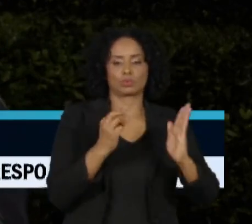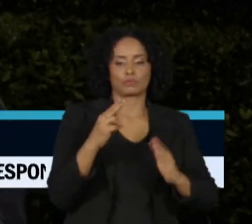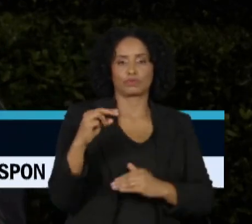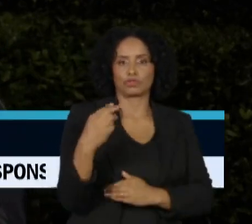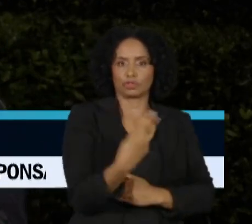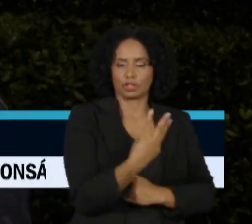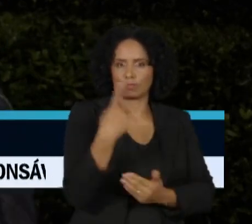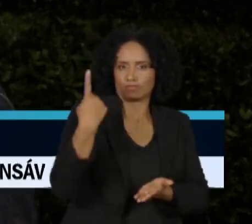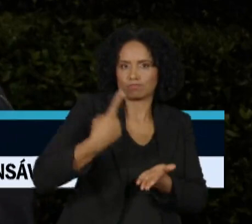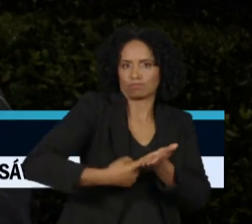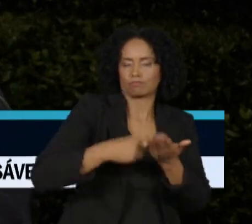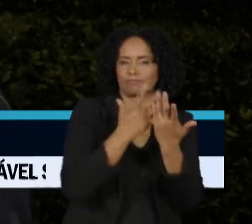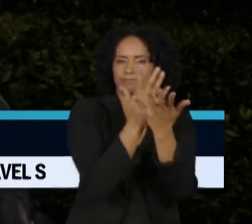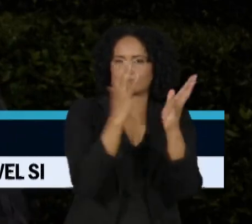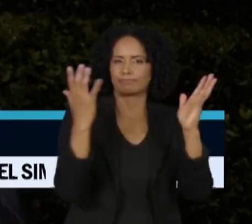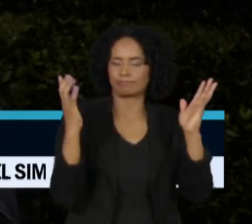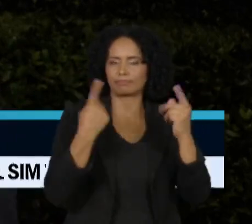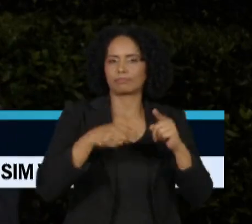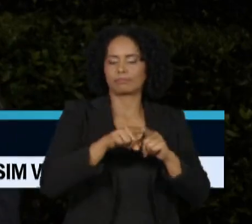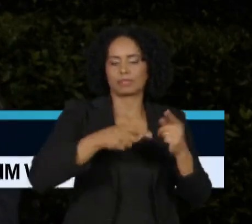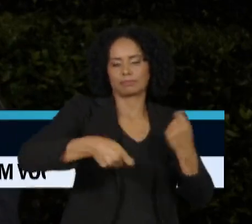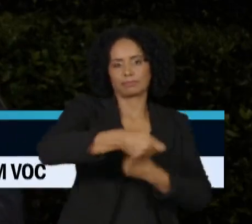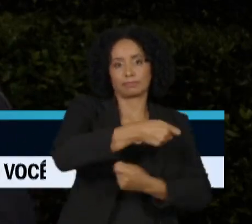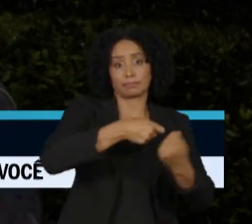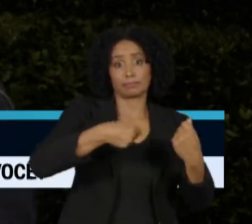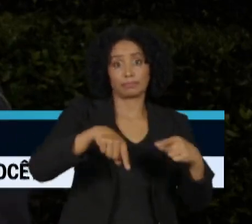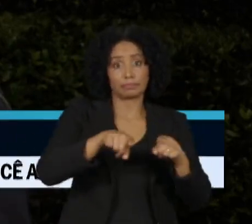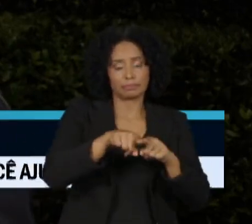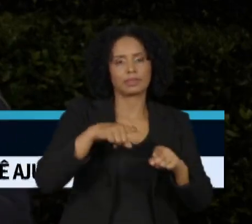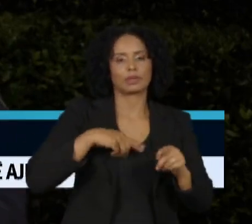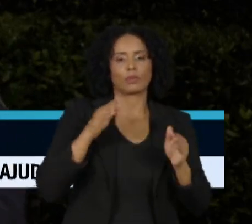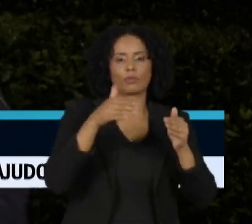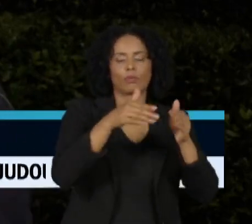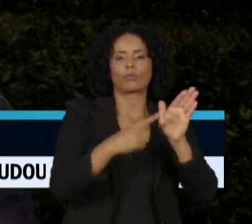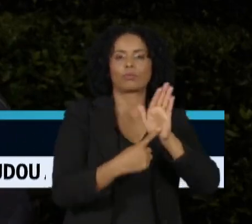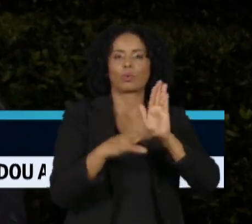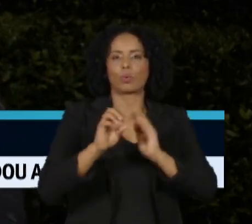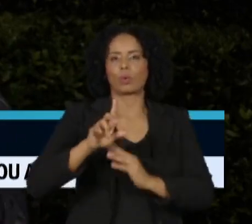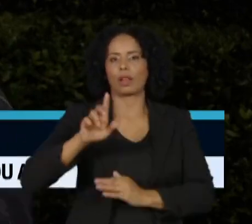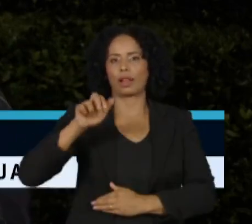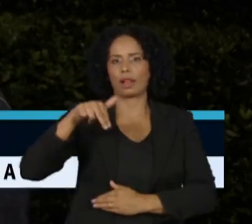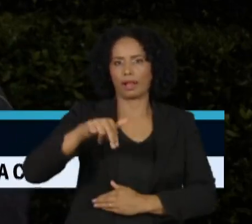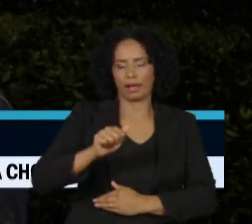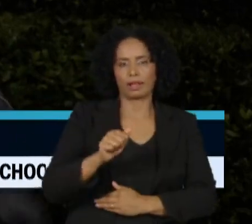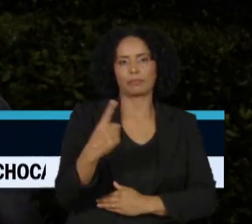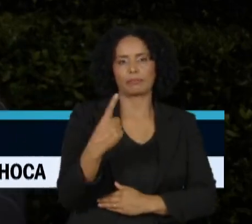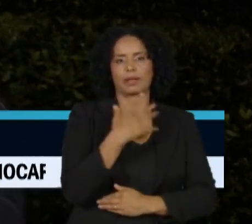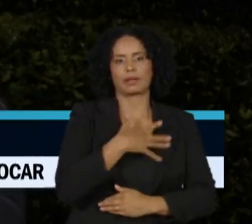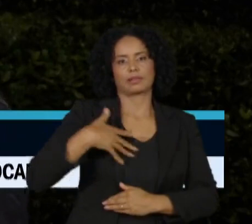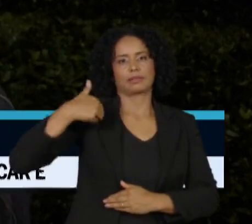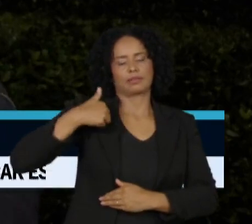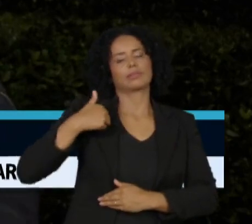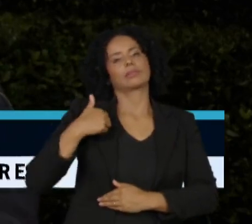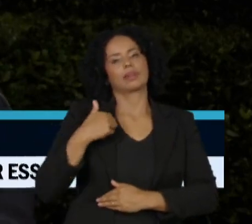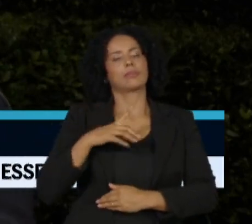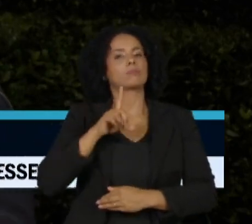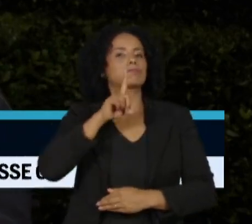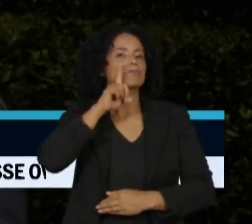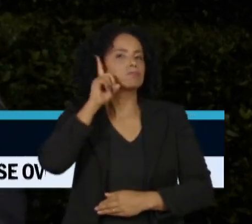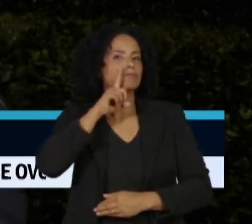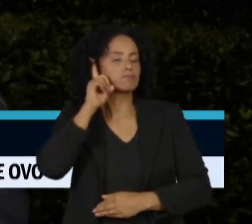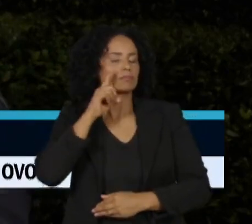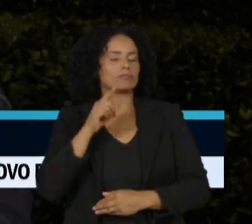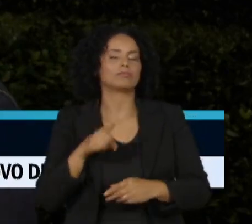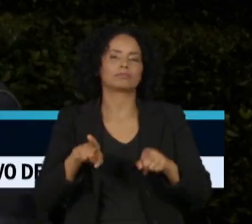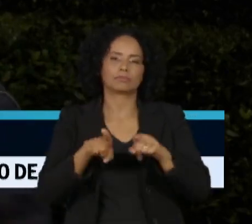disso, o fórum deve trazer uma sessão com a primeira-dama da Ucrânia, Olena Zelenska. Na quarta, é a vez do marido dela, o presidente